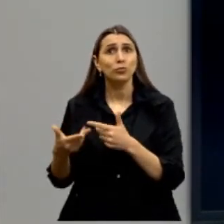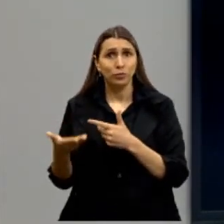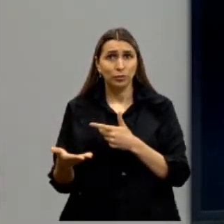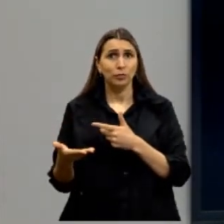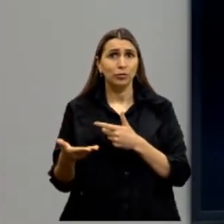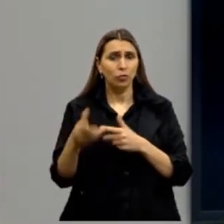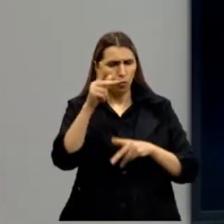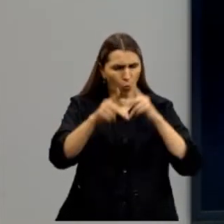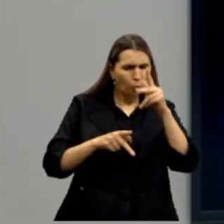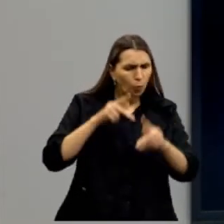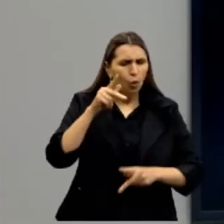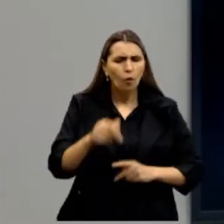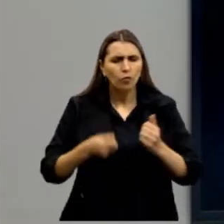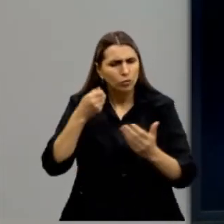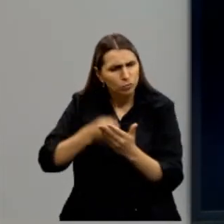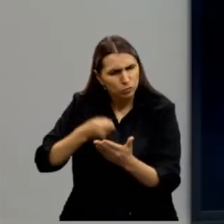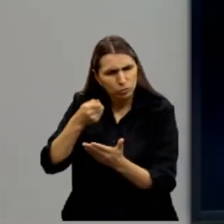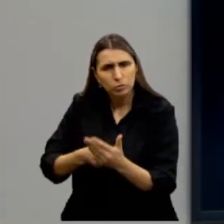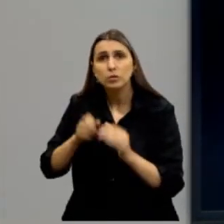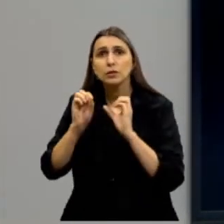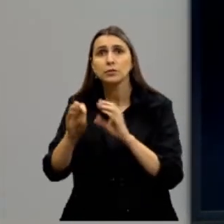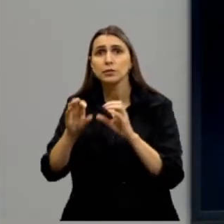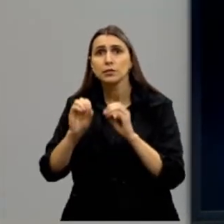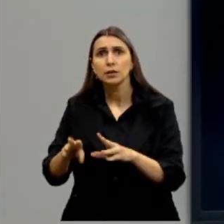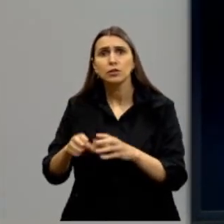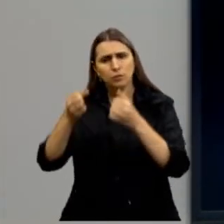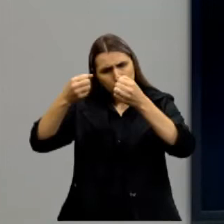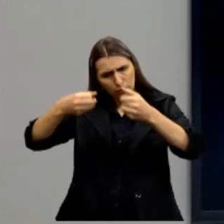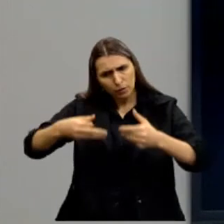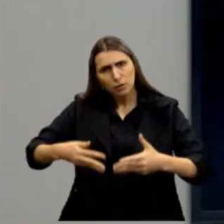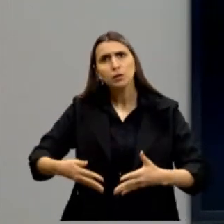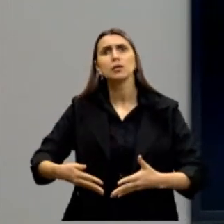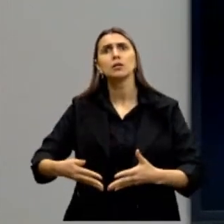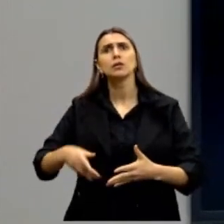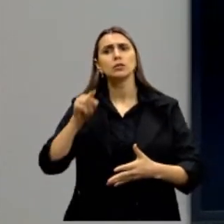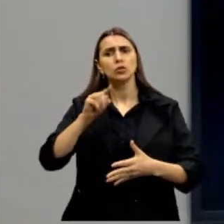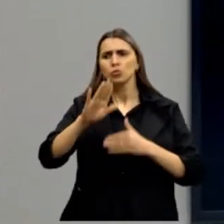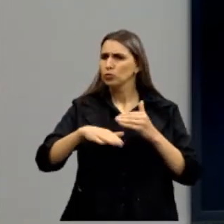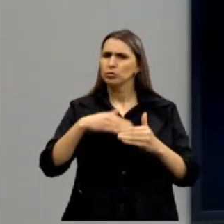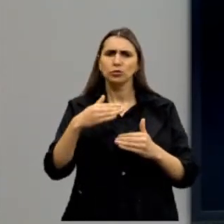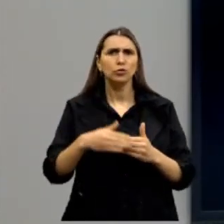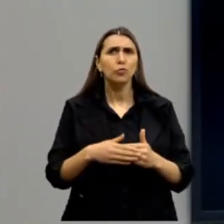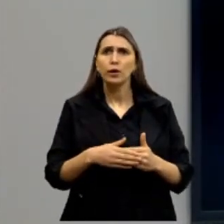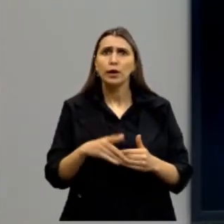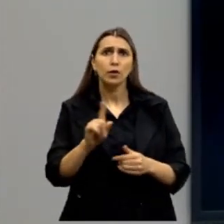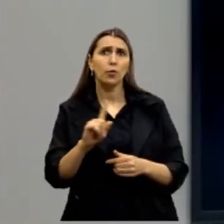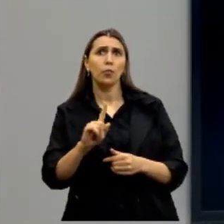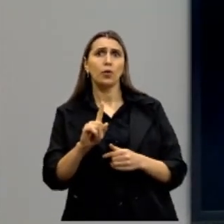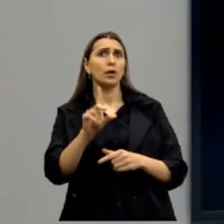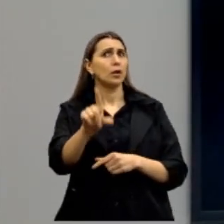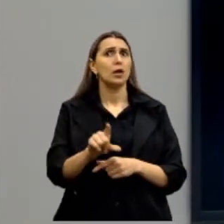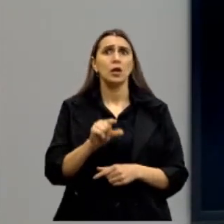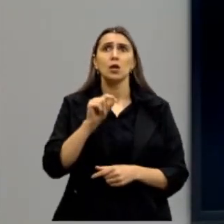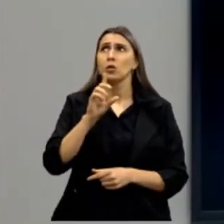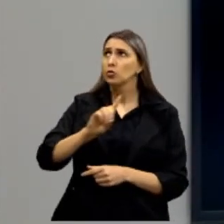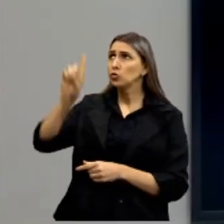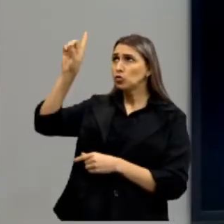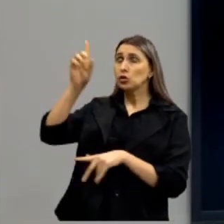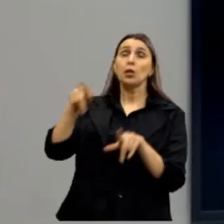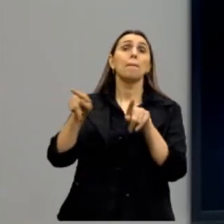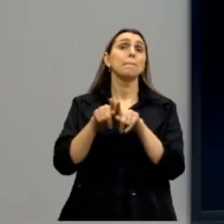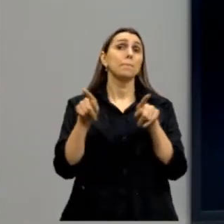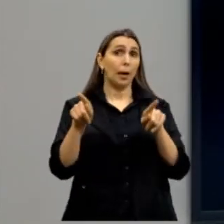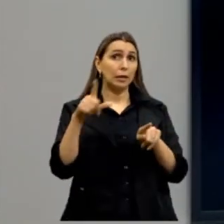com o povão lá, lutando, ensinando o povão, explicando a eles que tudo isso não é uma questão de escolha divina, mas há